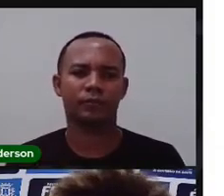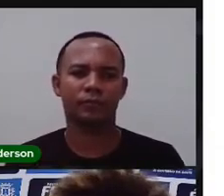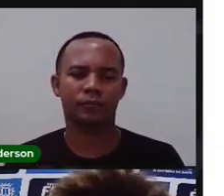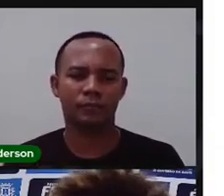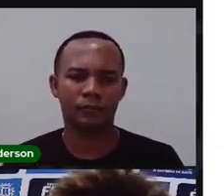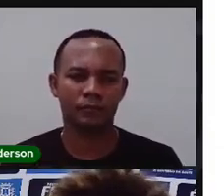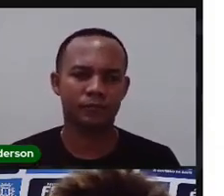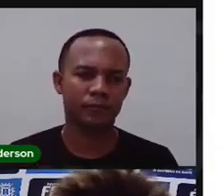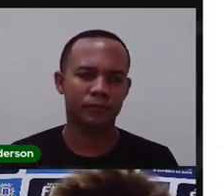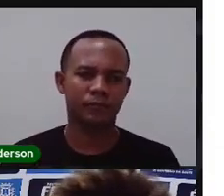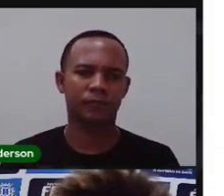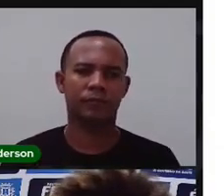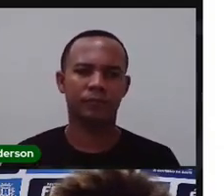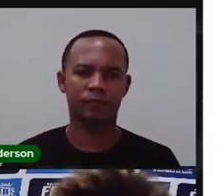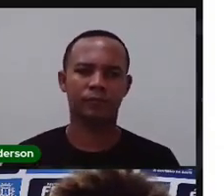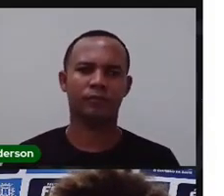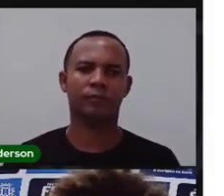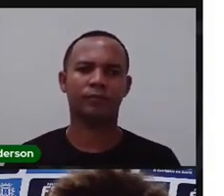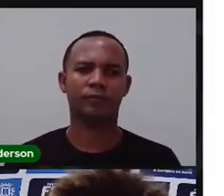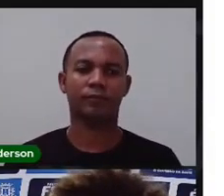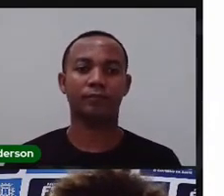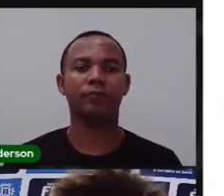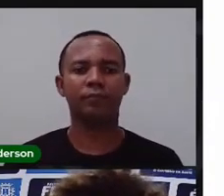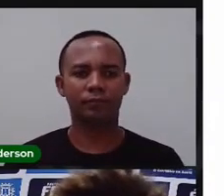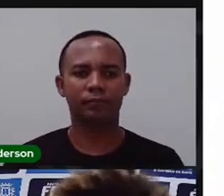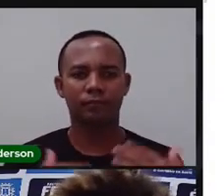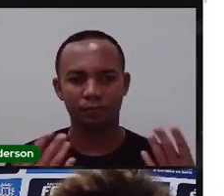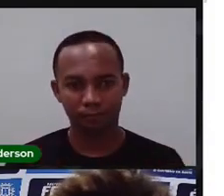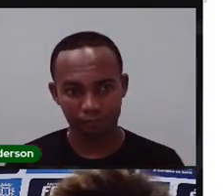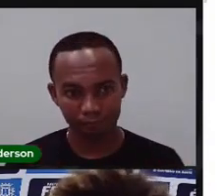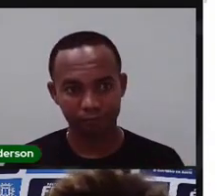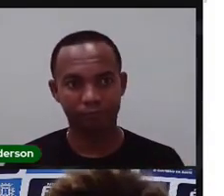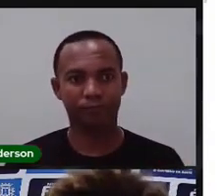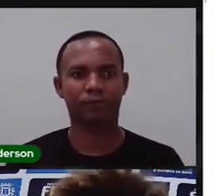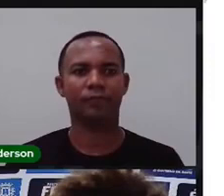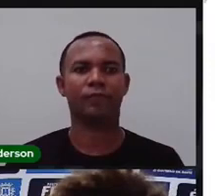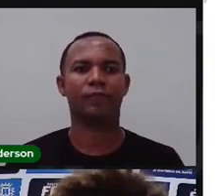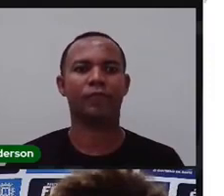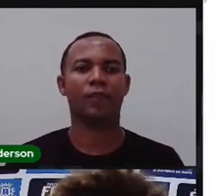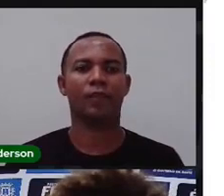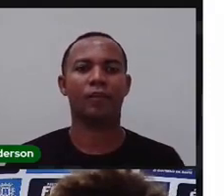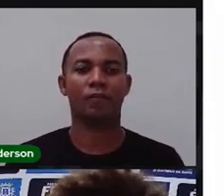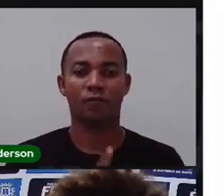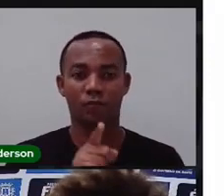A Pró quer saber quem vai acertar isso aí. Bom, até então, vocês